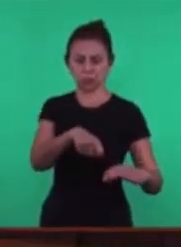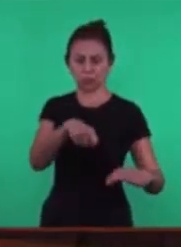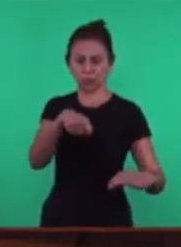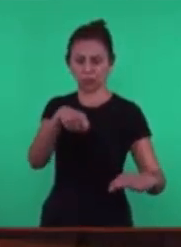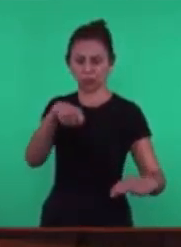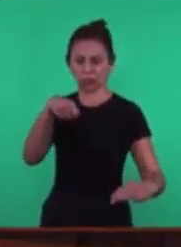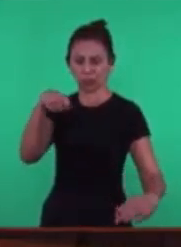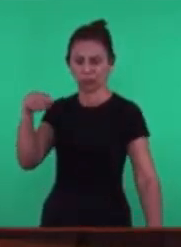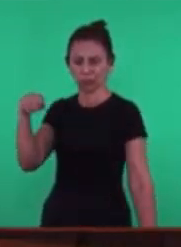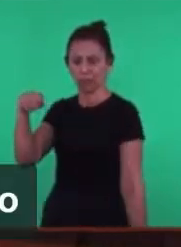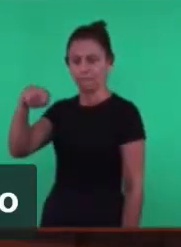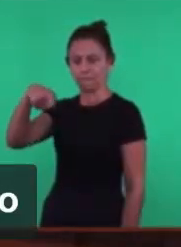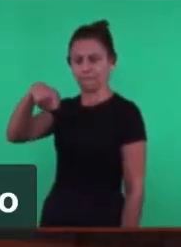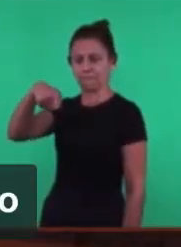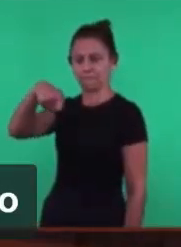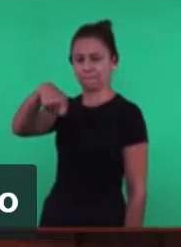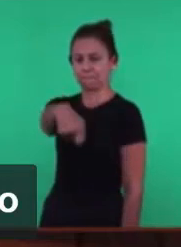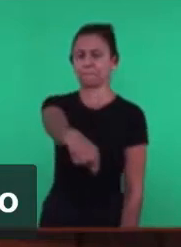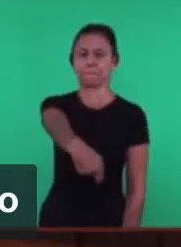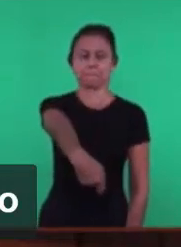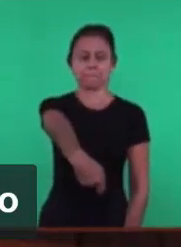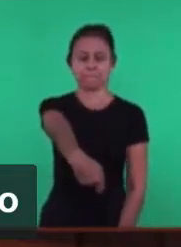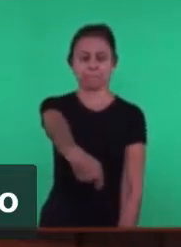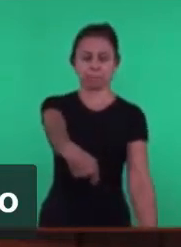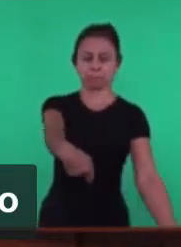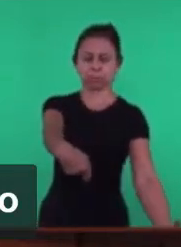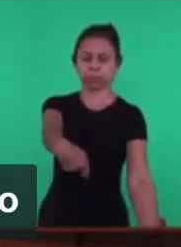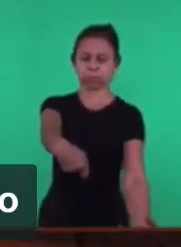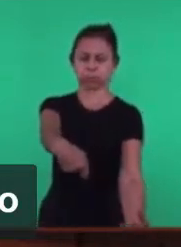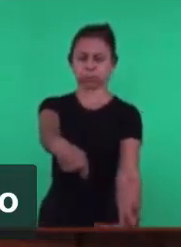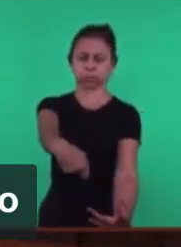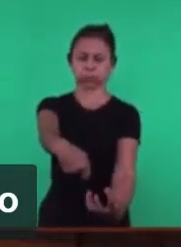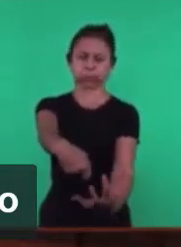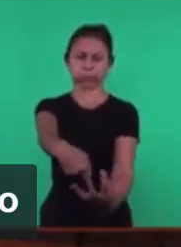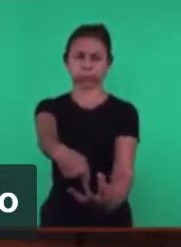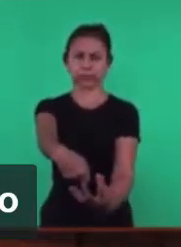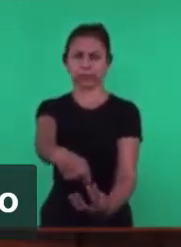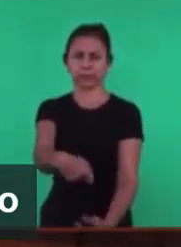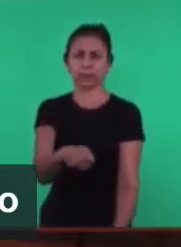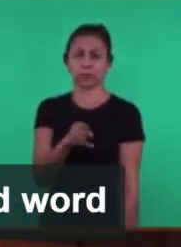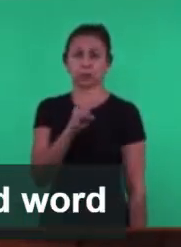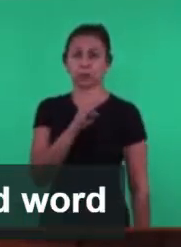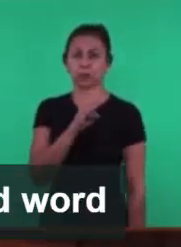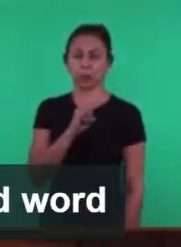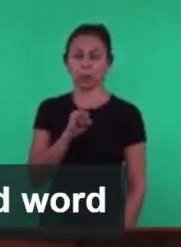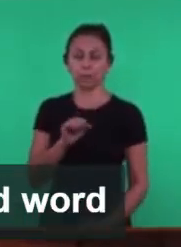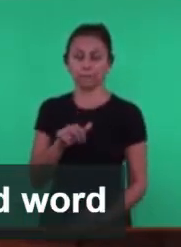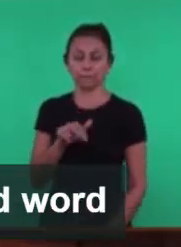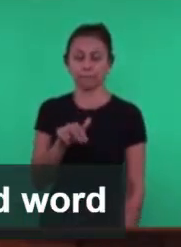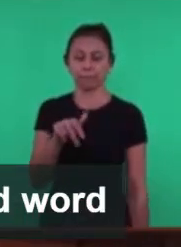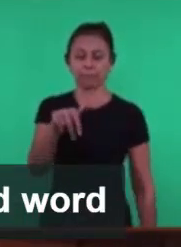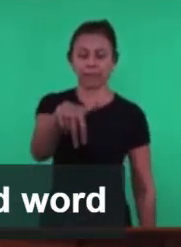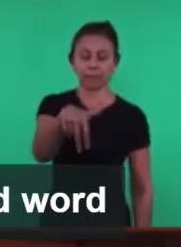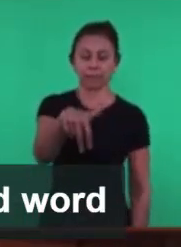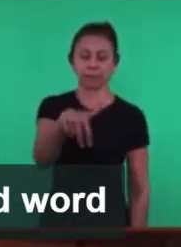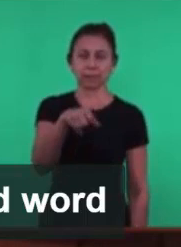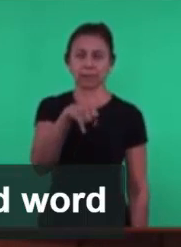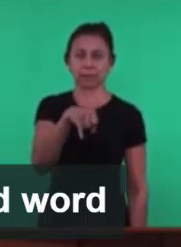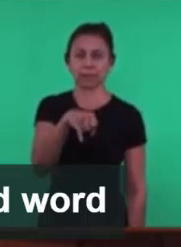Que só Passa por ela Quem Conhece E quem Passa pela espada